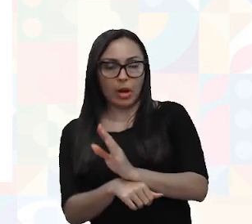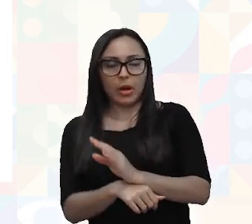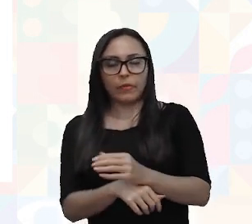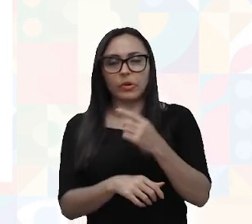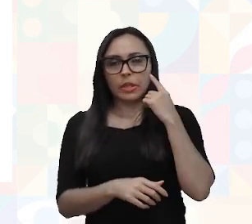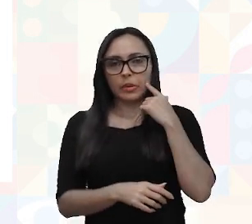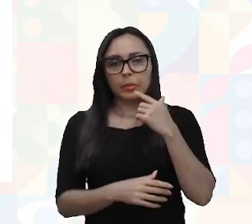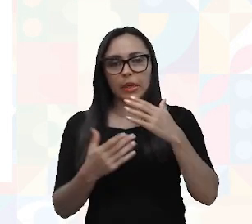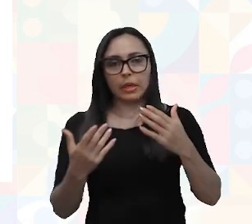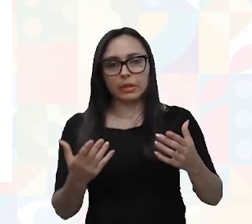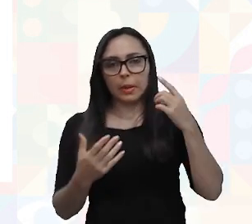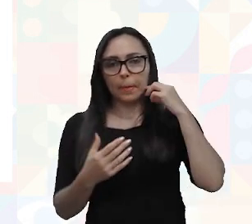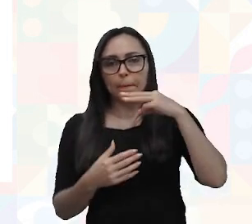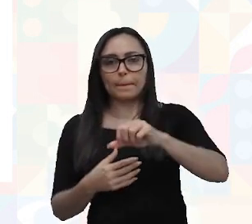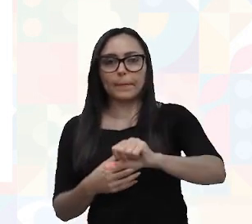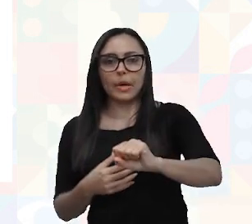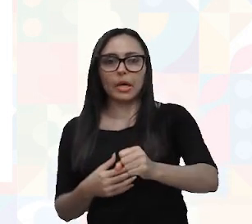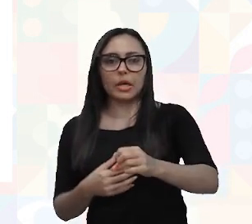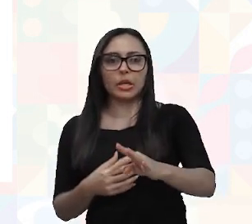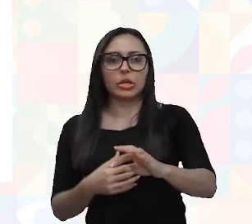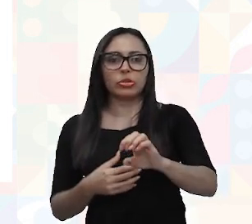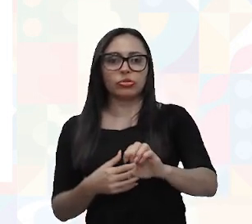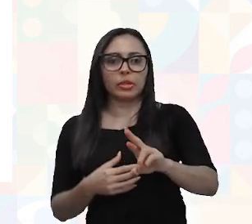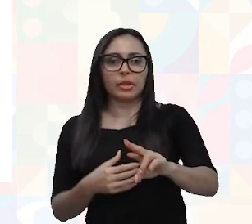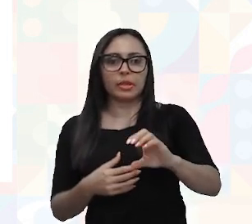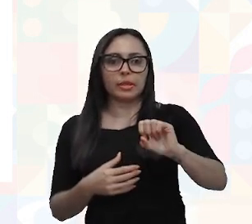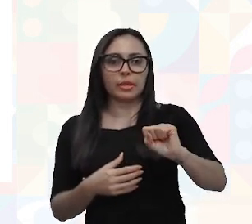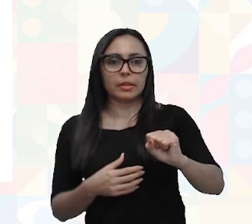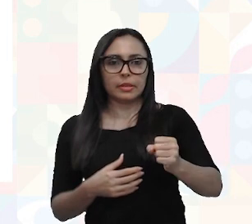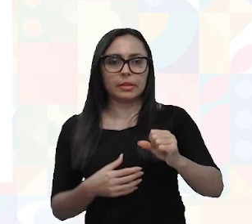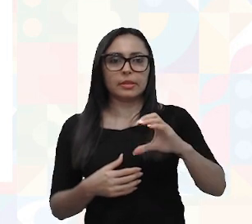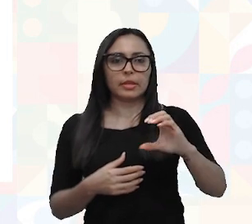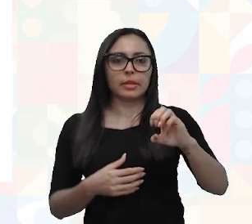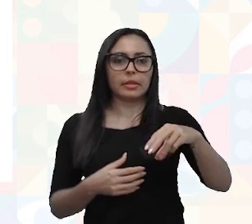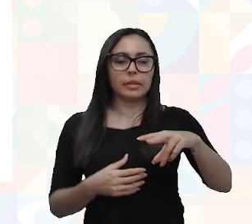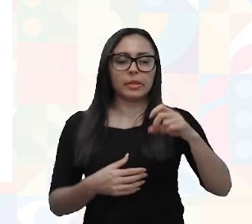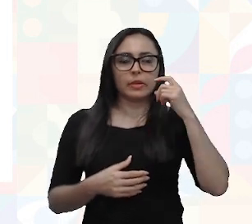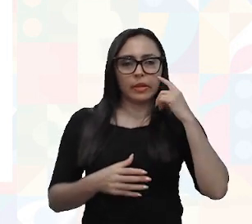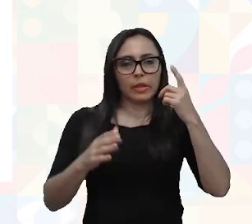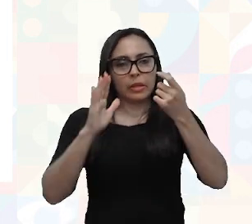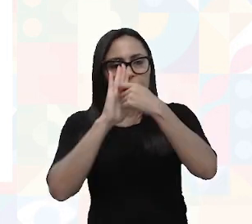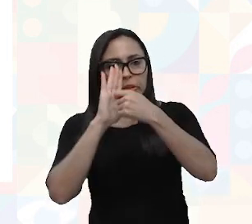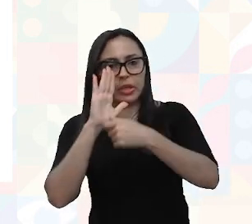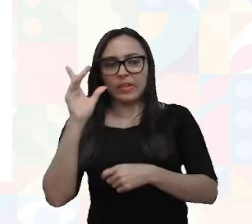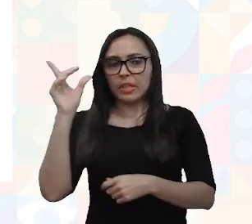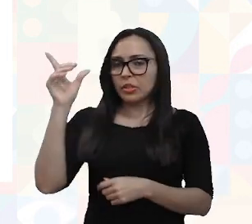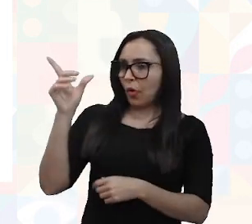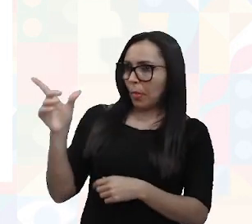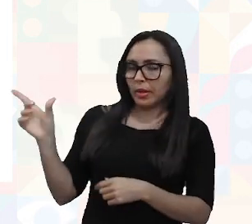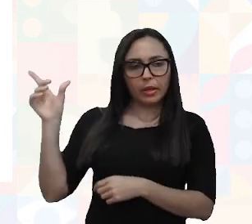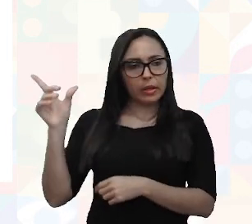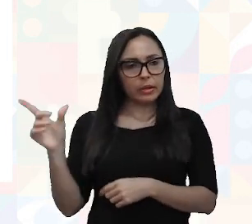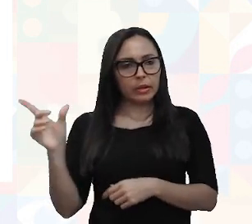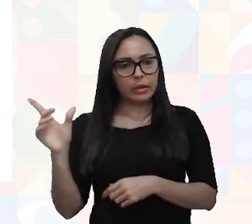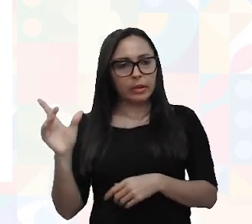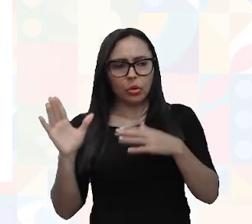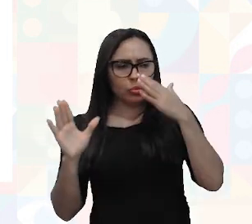pelas Master, pela Master Sense, que aí você vai ter que escrever nesse formato, não se você já, é,